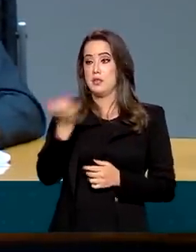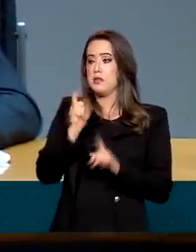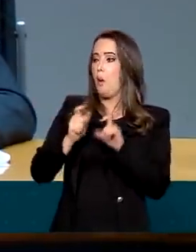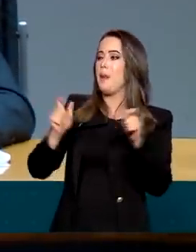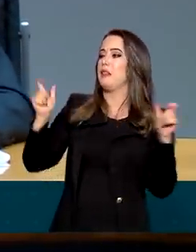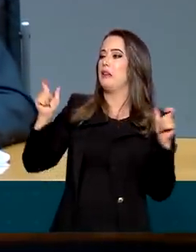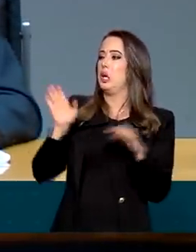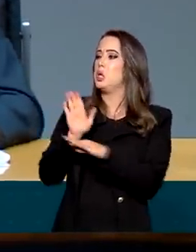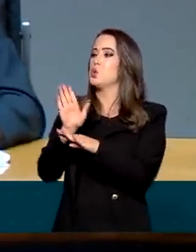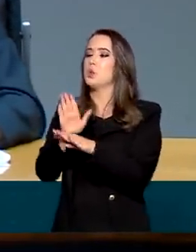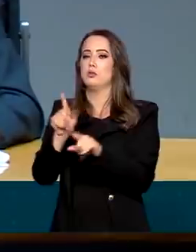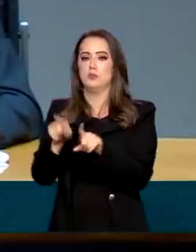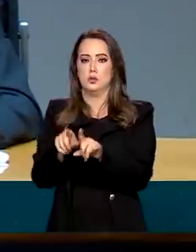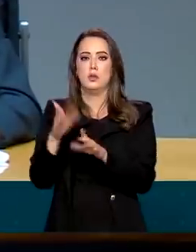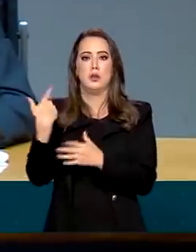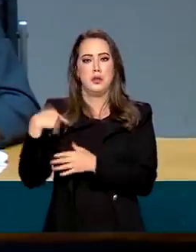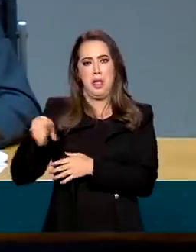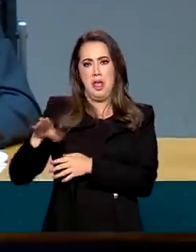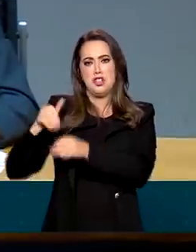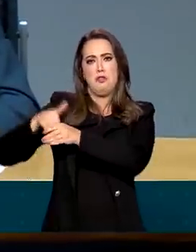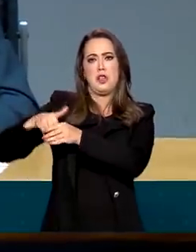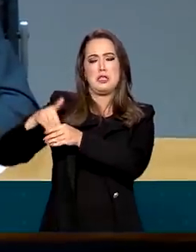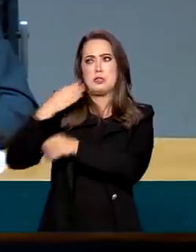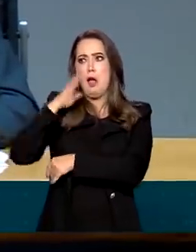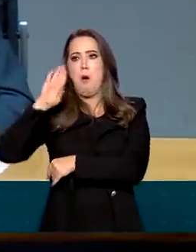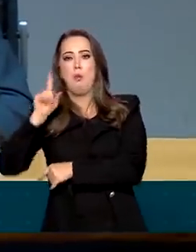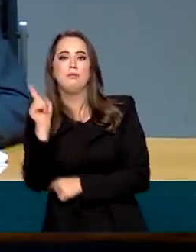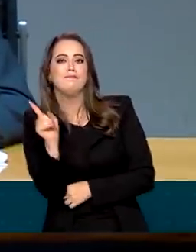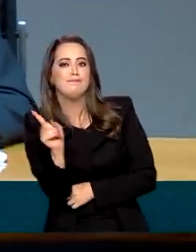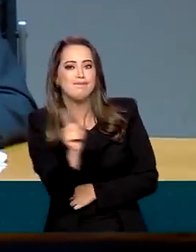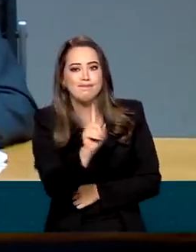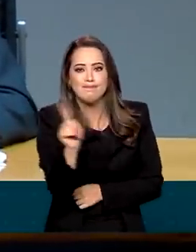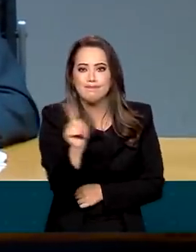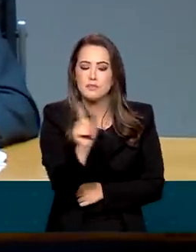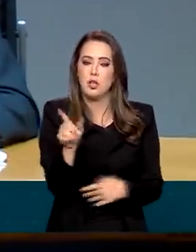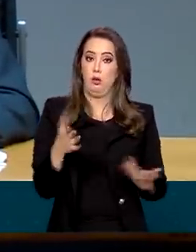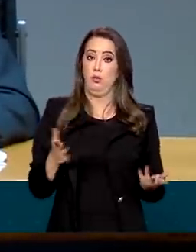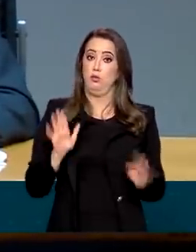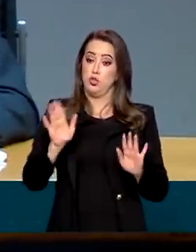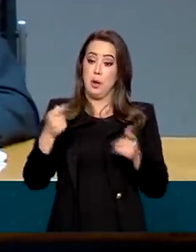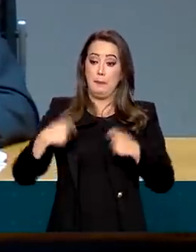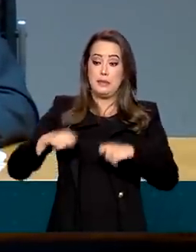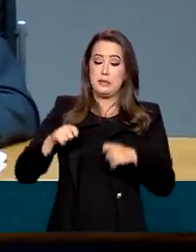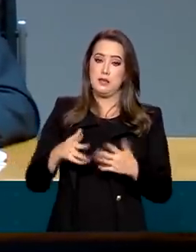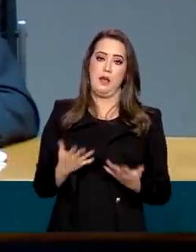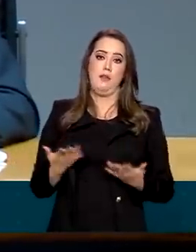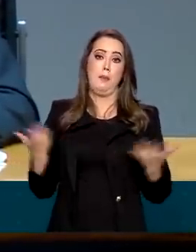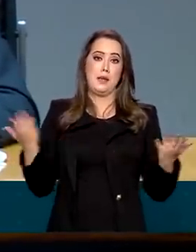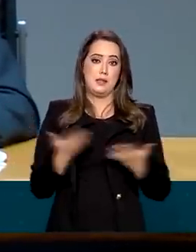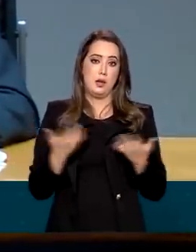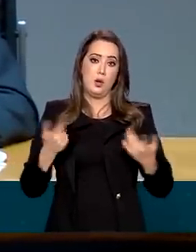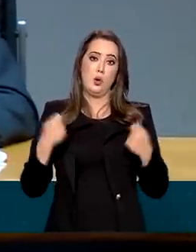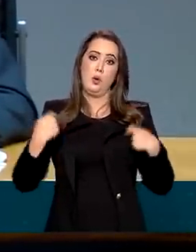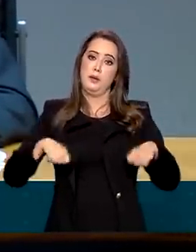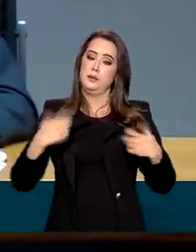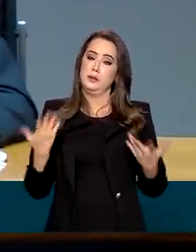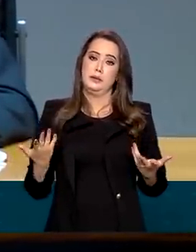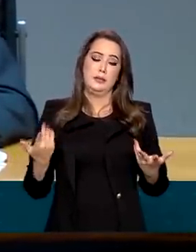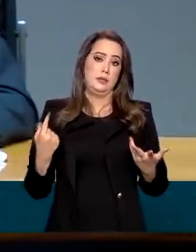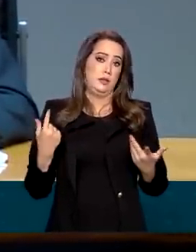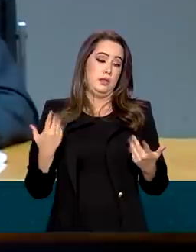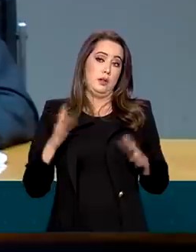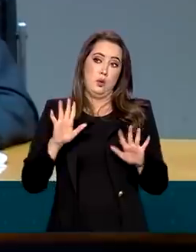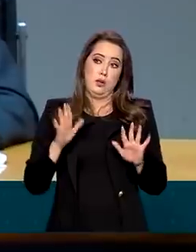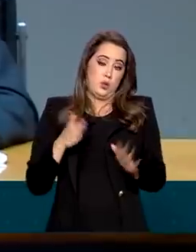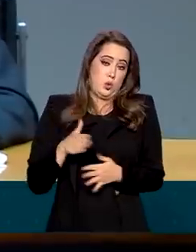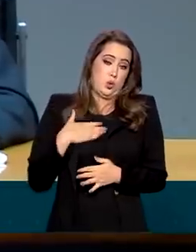Não. Seria feito esse programa de qualquer jeito, o que aconteceu foi justamente o inesperado, que foi o meteoro dos precatórios. E